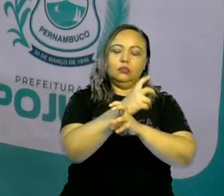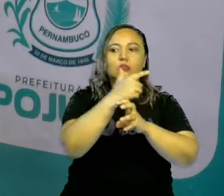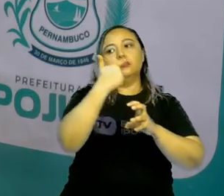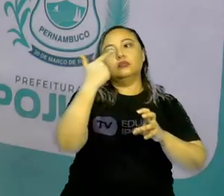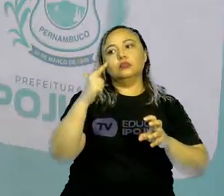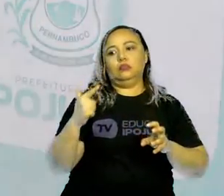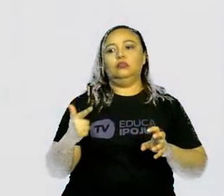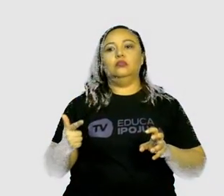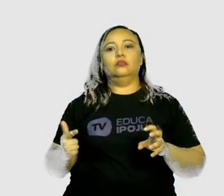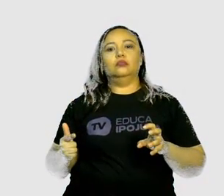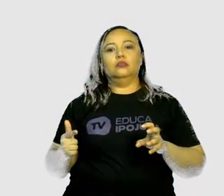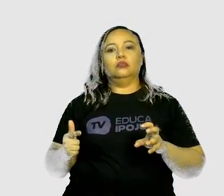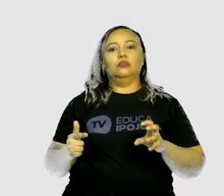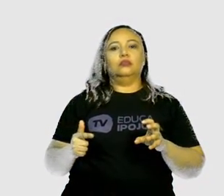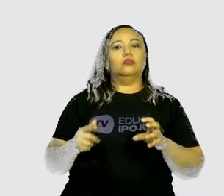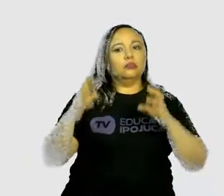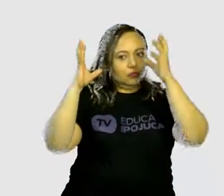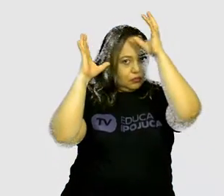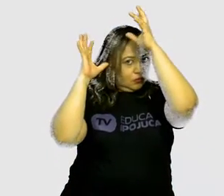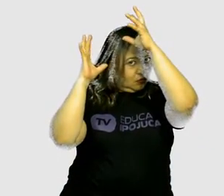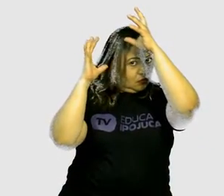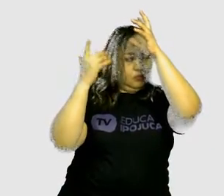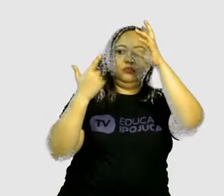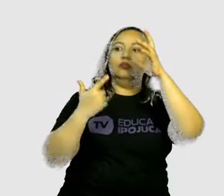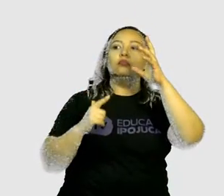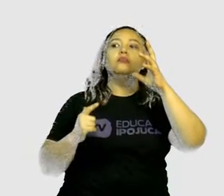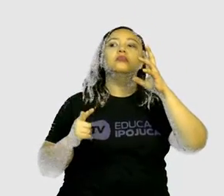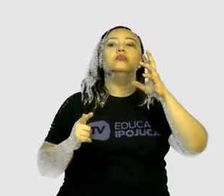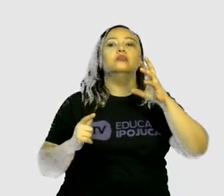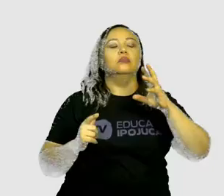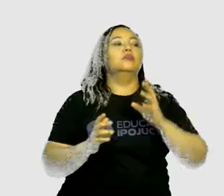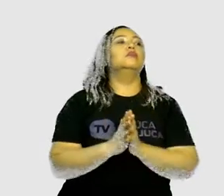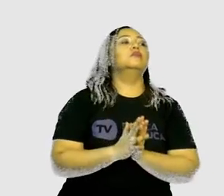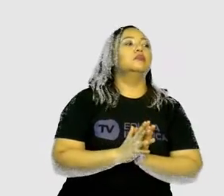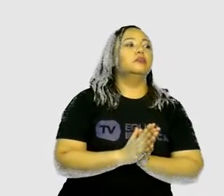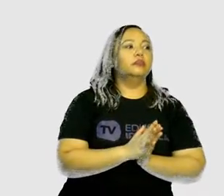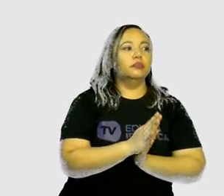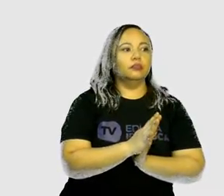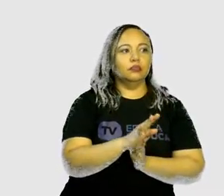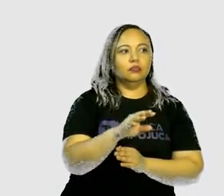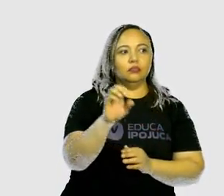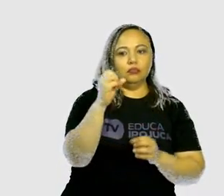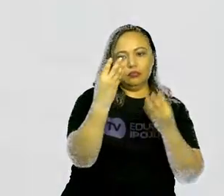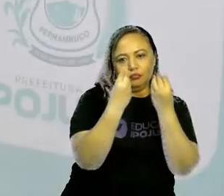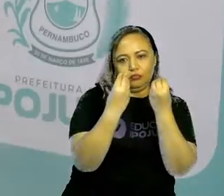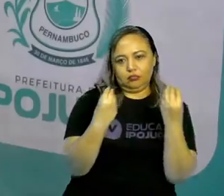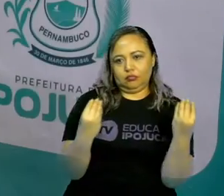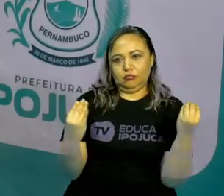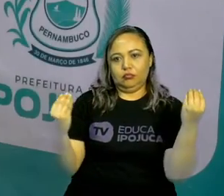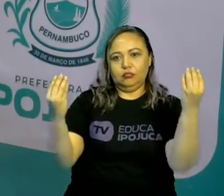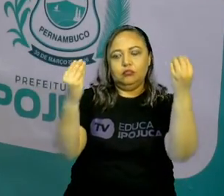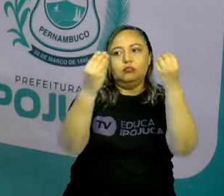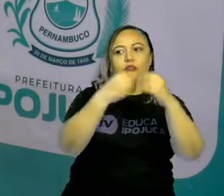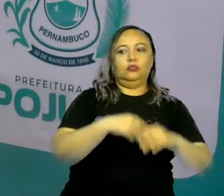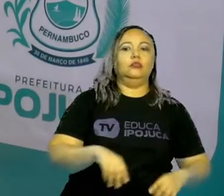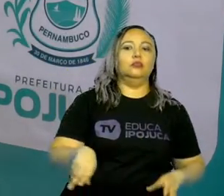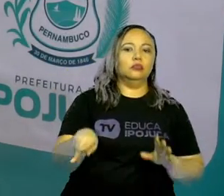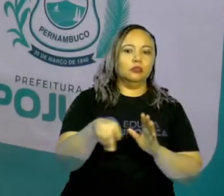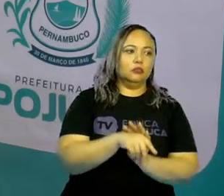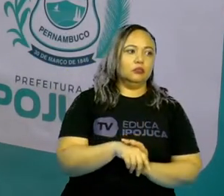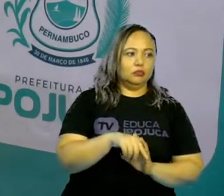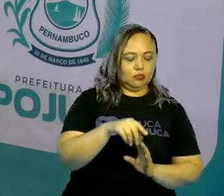que não possuem nem crânio e nem coluna vertebral, tá certo? E são muitos em nossas vidas.